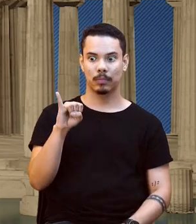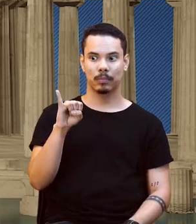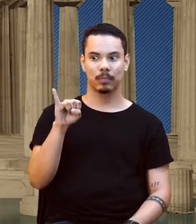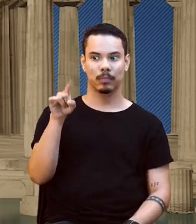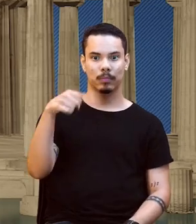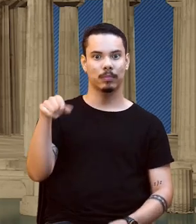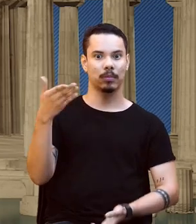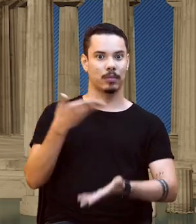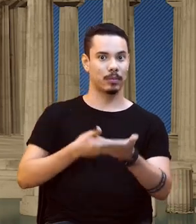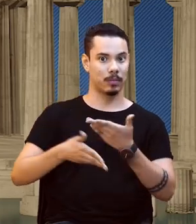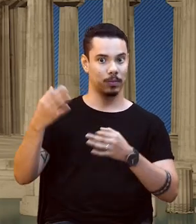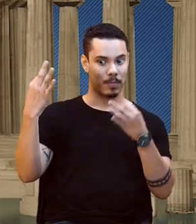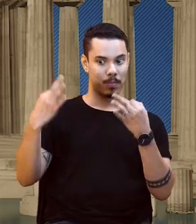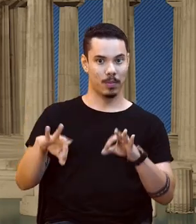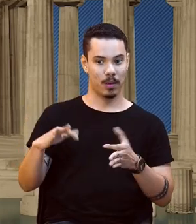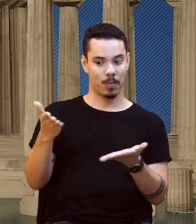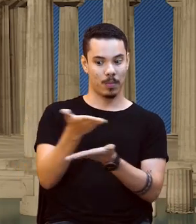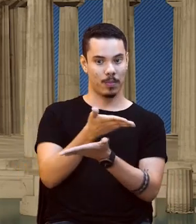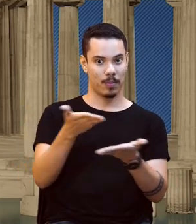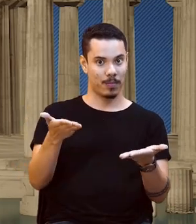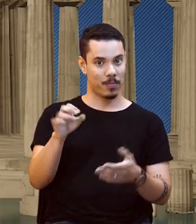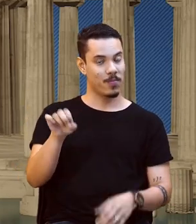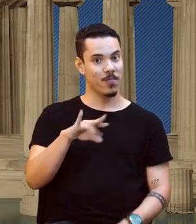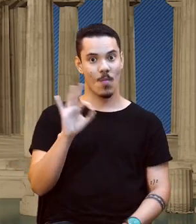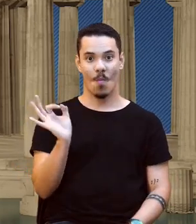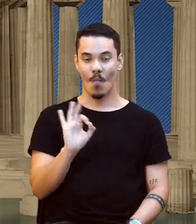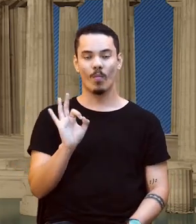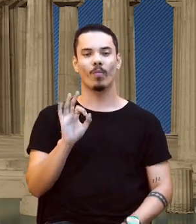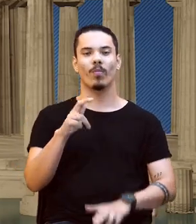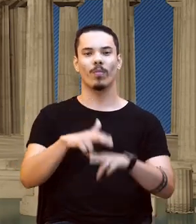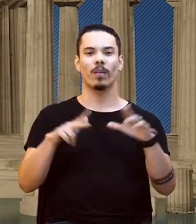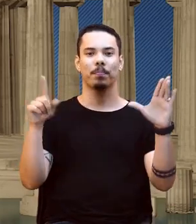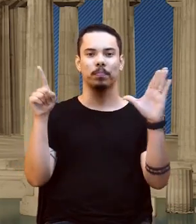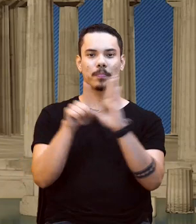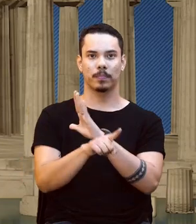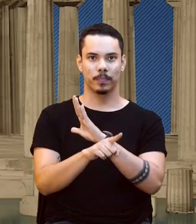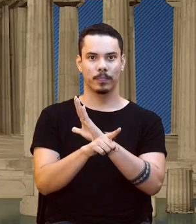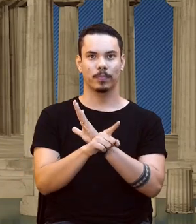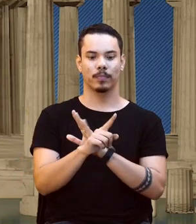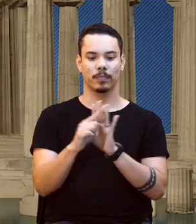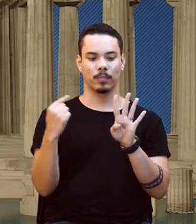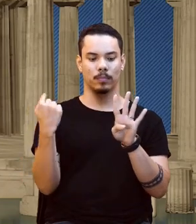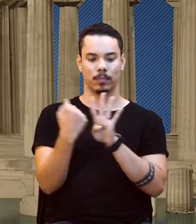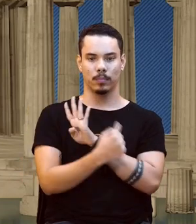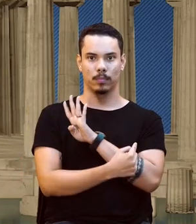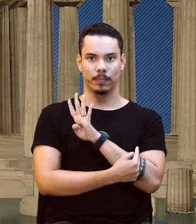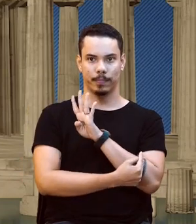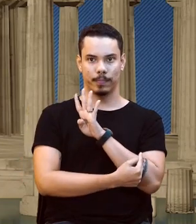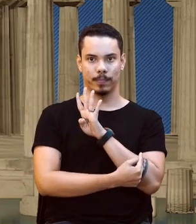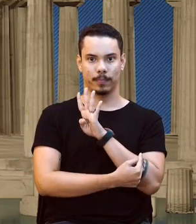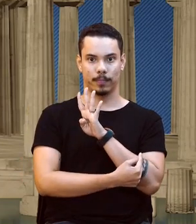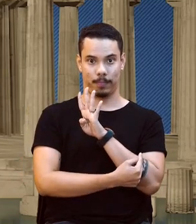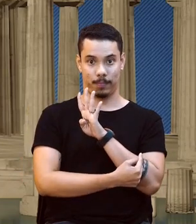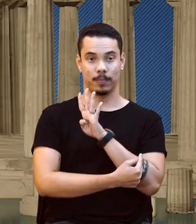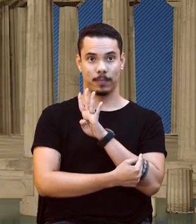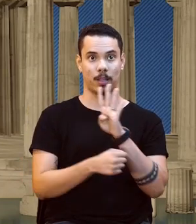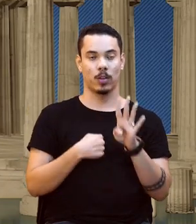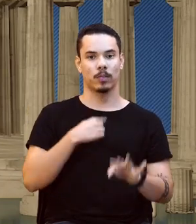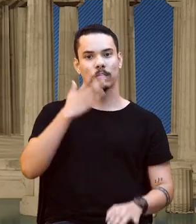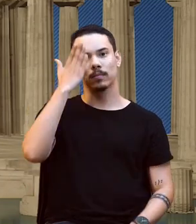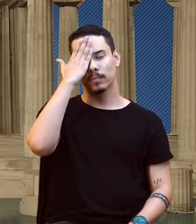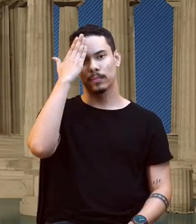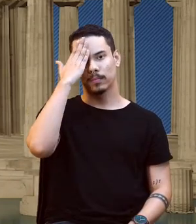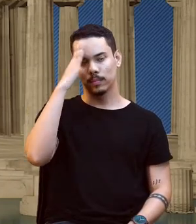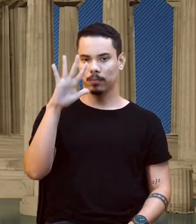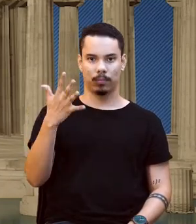interagindo mesmo com o meu ambiente? A partir dessas perguntas, dessas quatro perguntas, eu vou saber um pouco, mais ou menos,